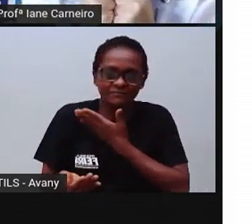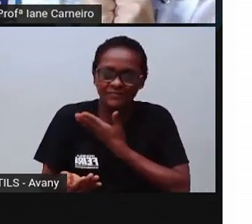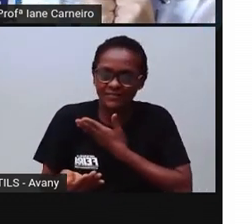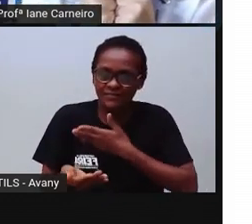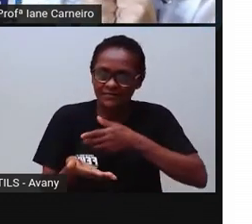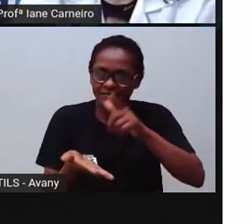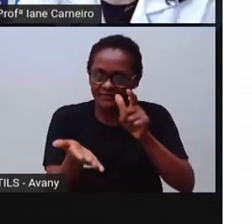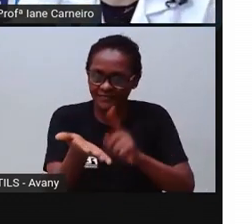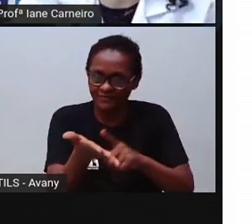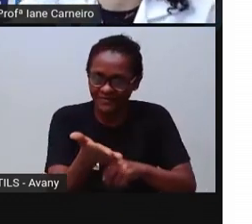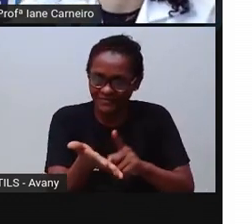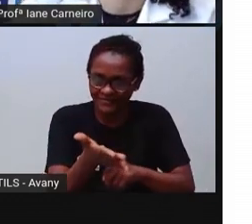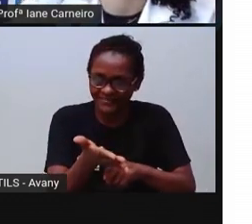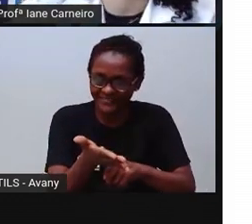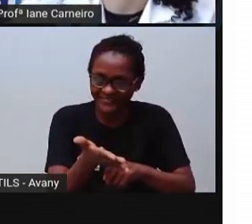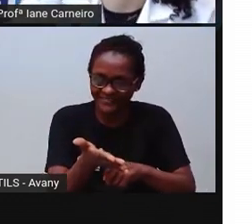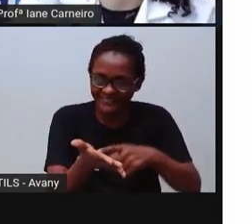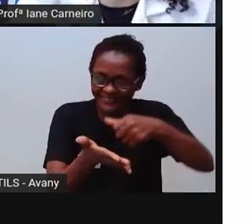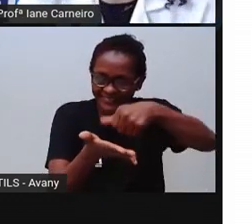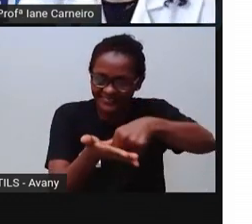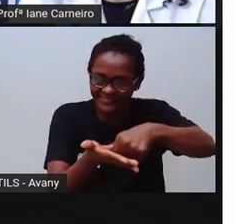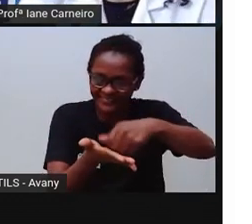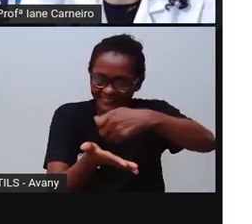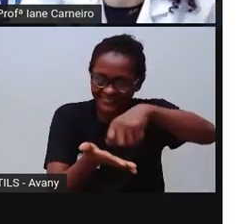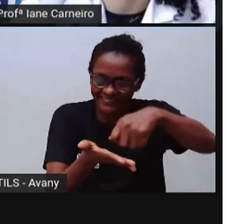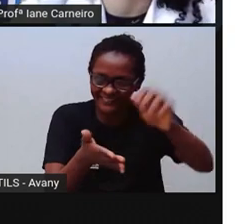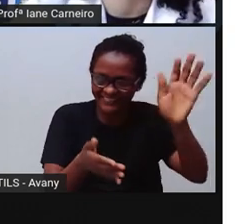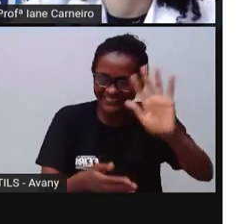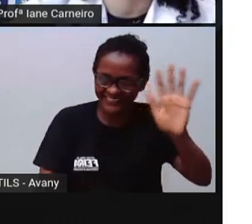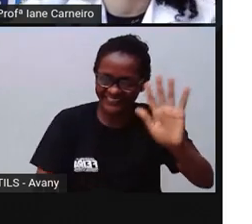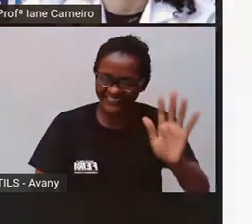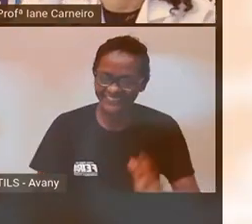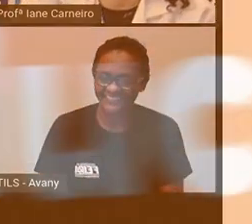Combinado, gente? Então, vamos lá. Até mais. Tchau, tchau.